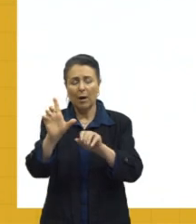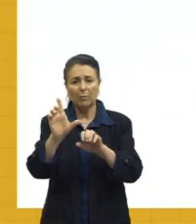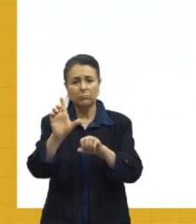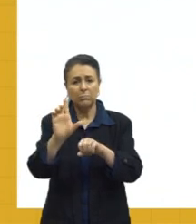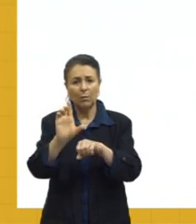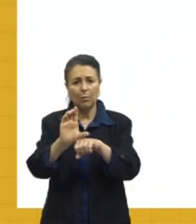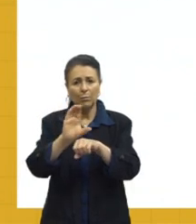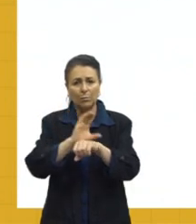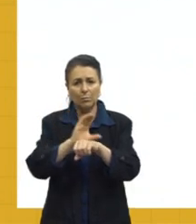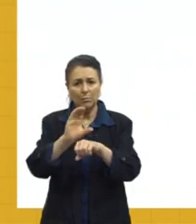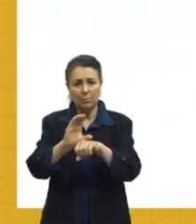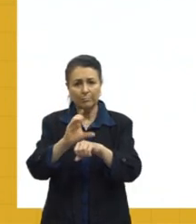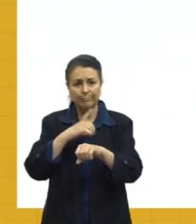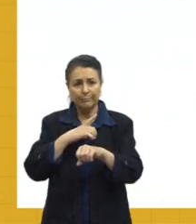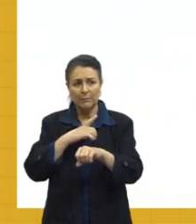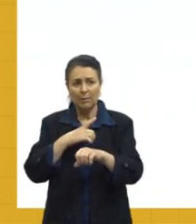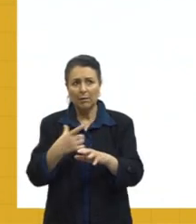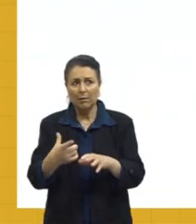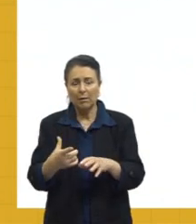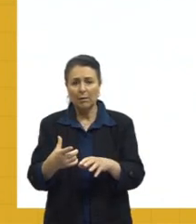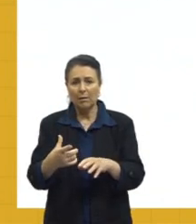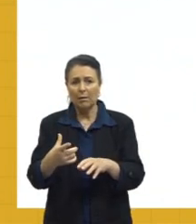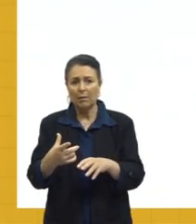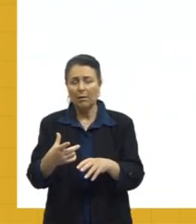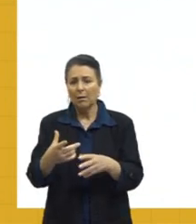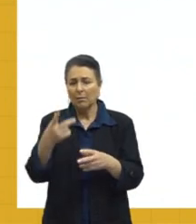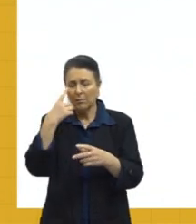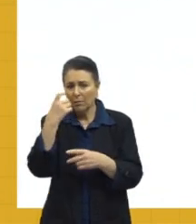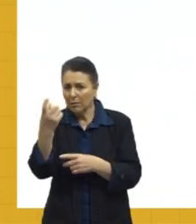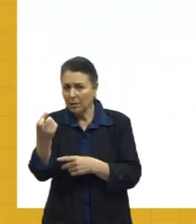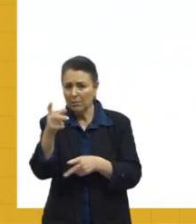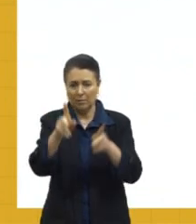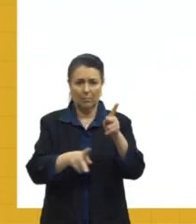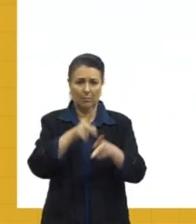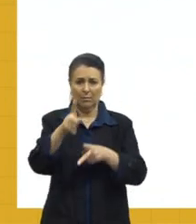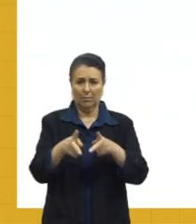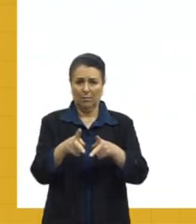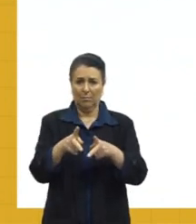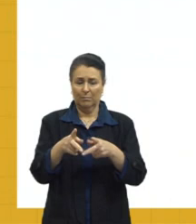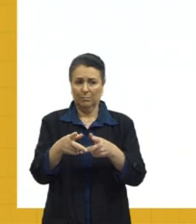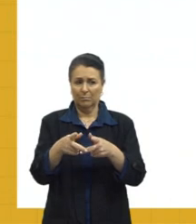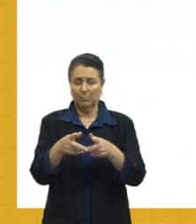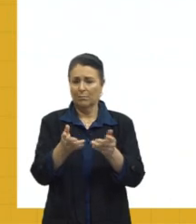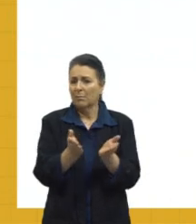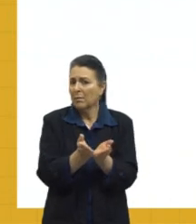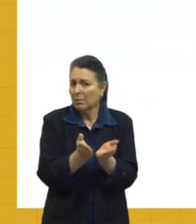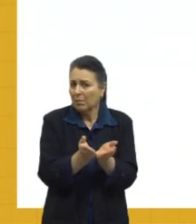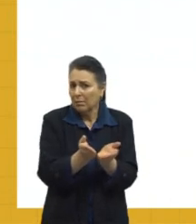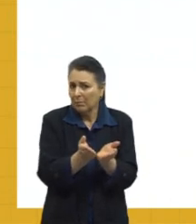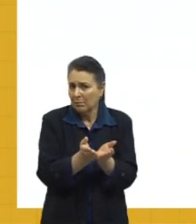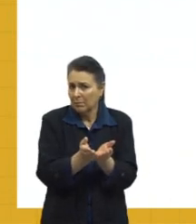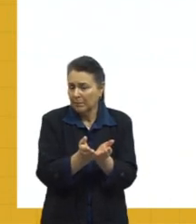abranja essa população mais pobre, né, essa galera aí de baixa renda, né.